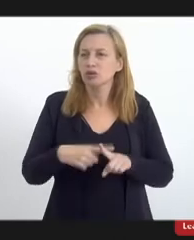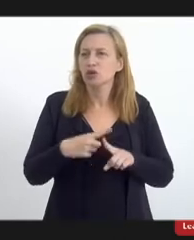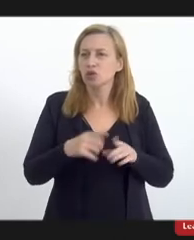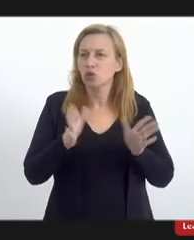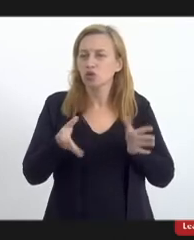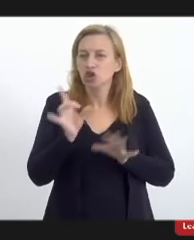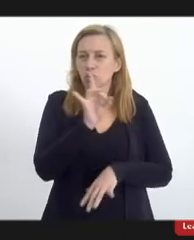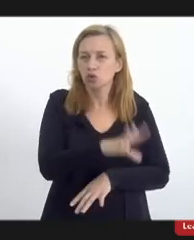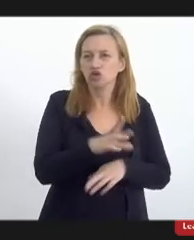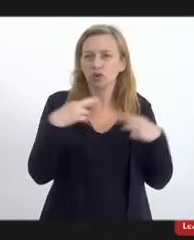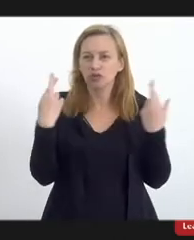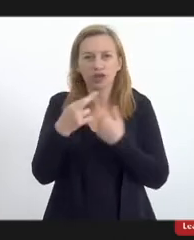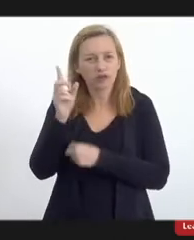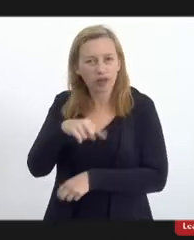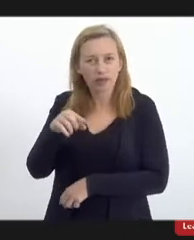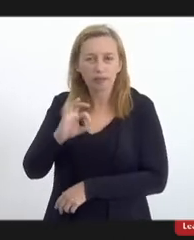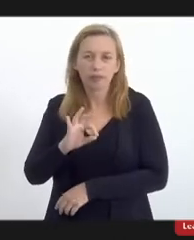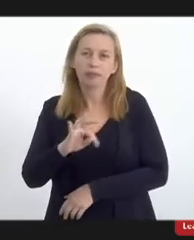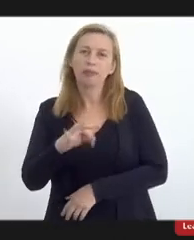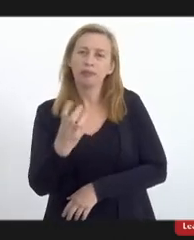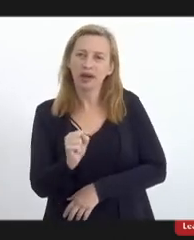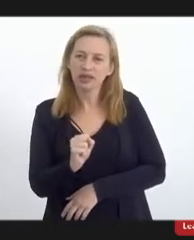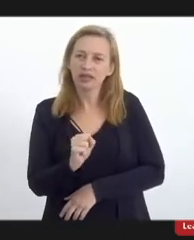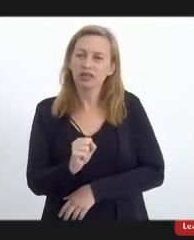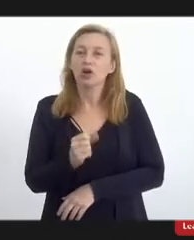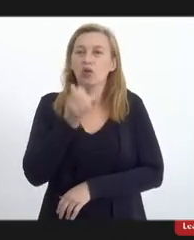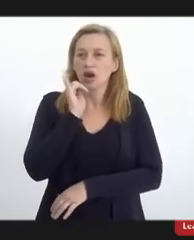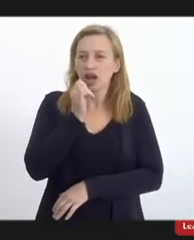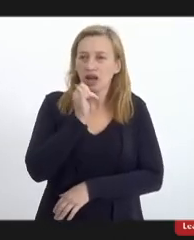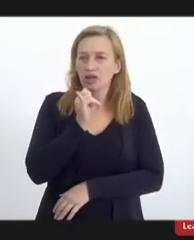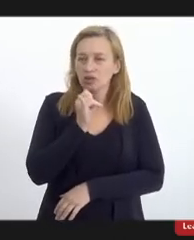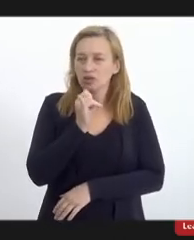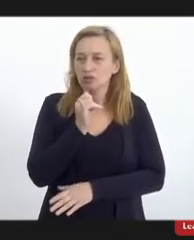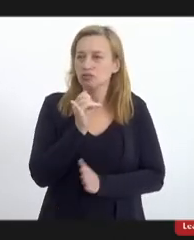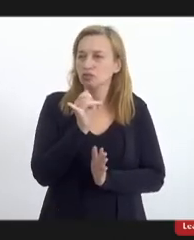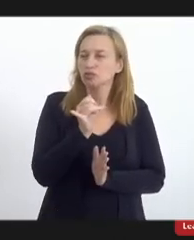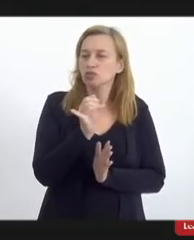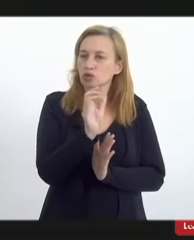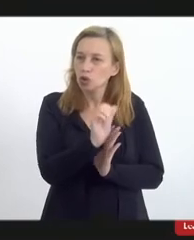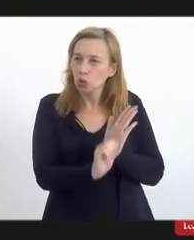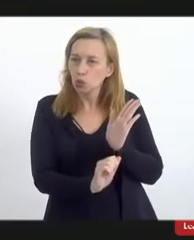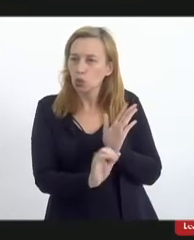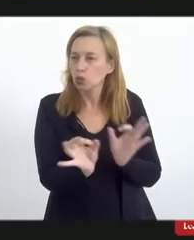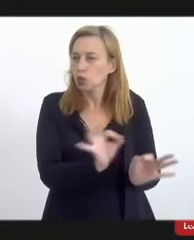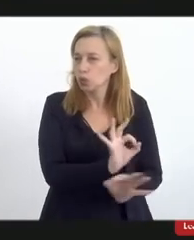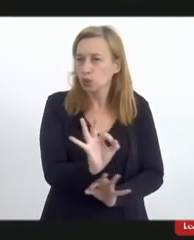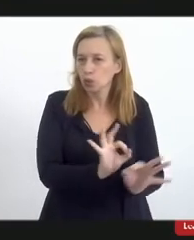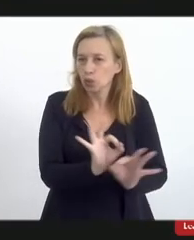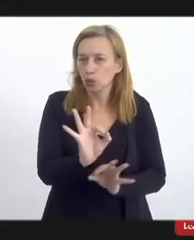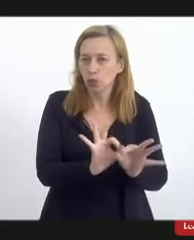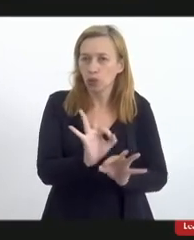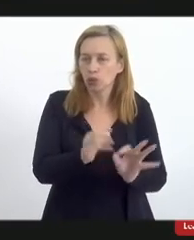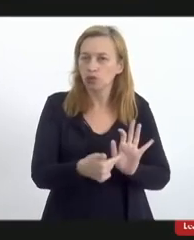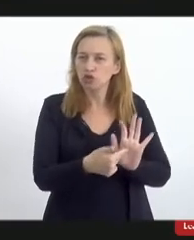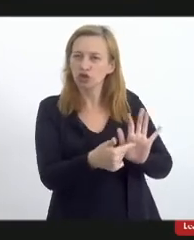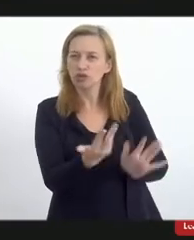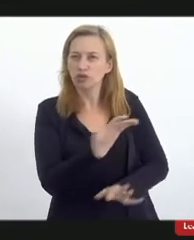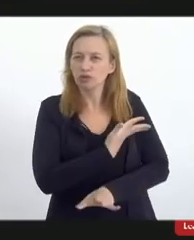é a nossa última sessão não é, Marco? então o relatório será preparado por mim vou submeter os meus colegas